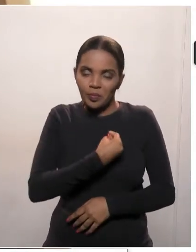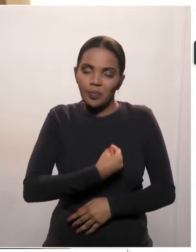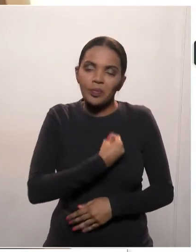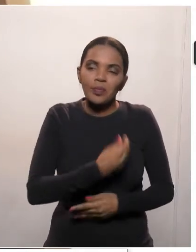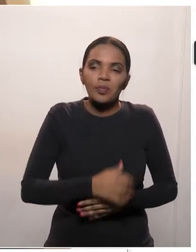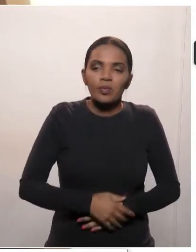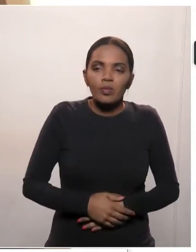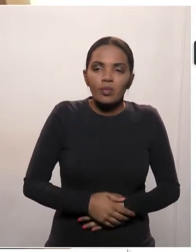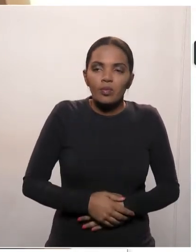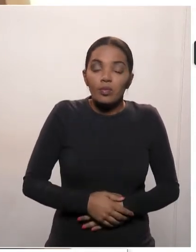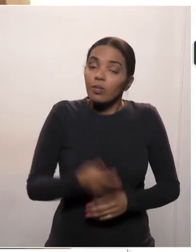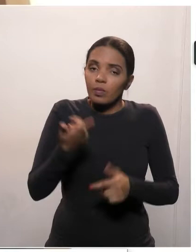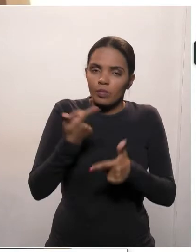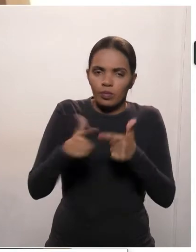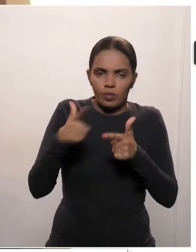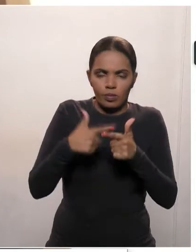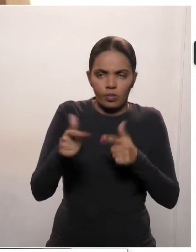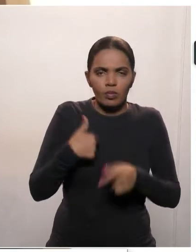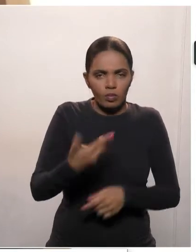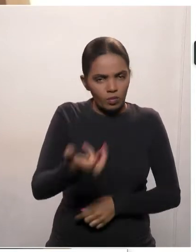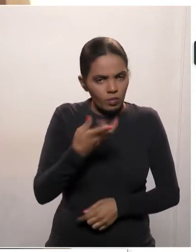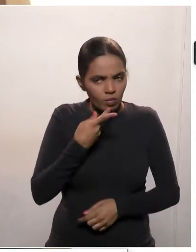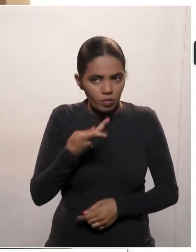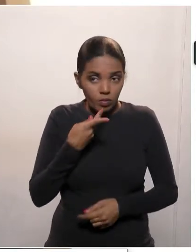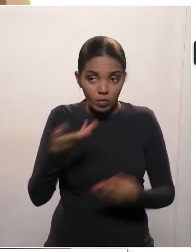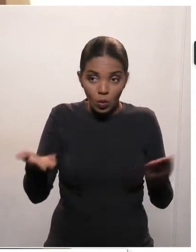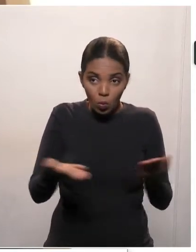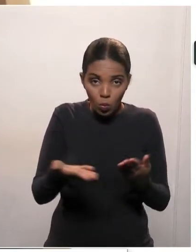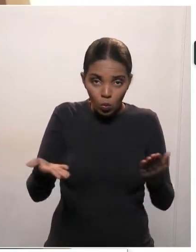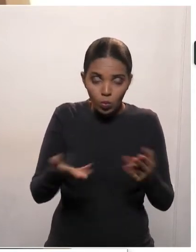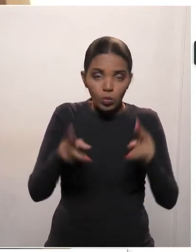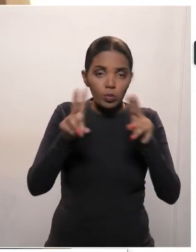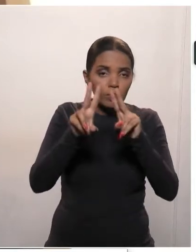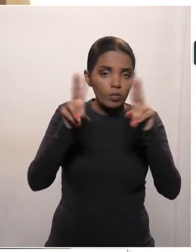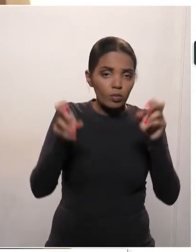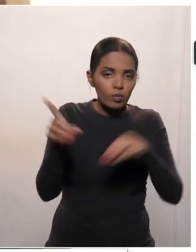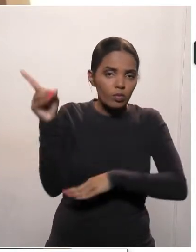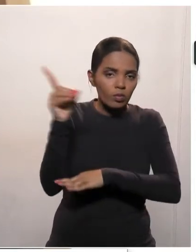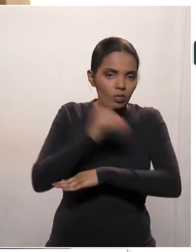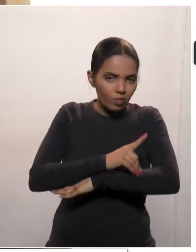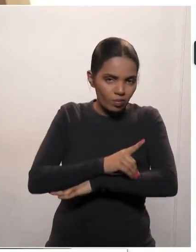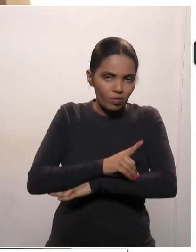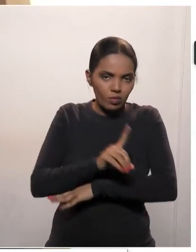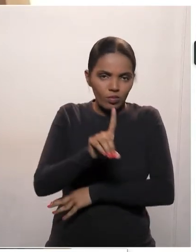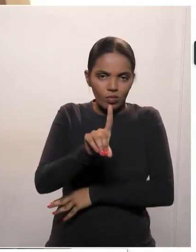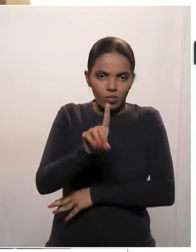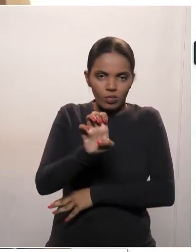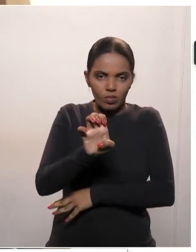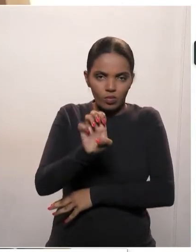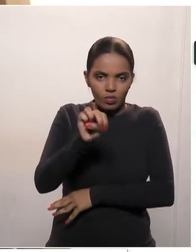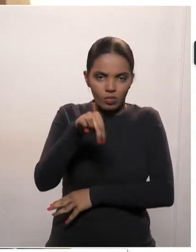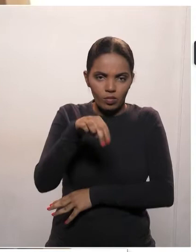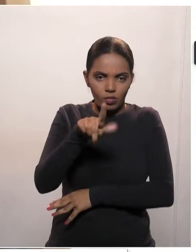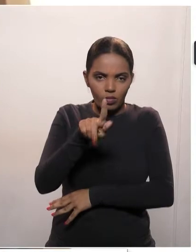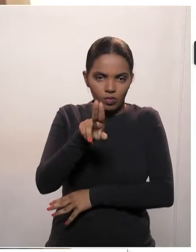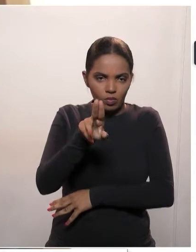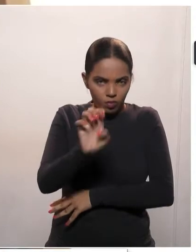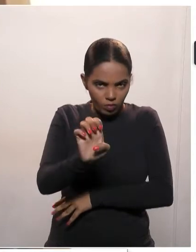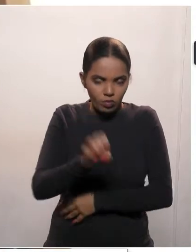O problema que eu quero mencionar, de pronto, é a questão da dengue. O deputado Miquel falou que vai falar semana que vem,